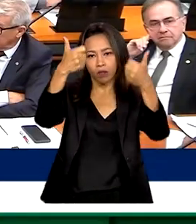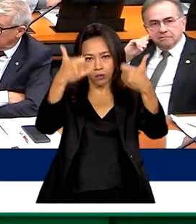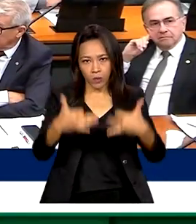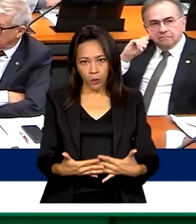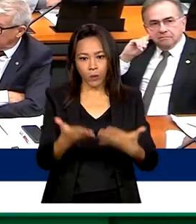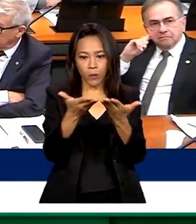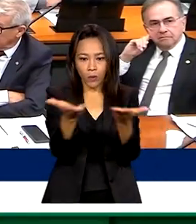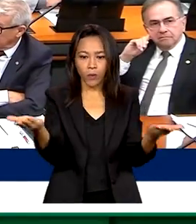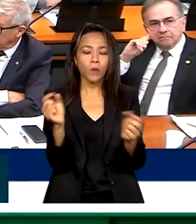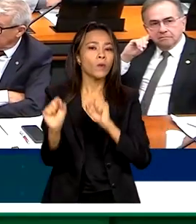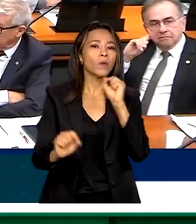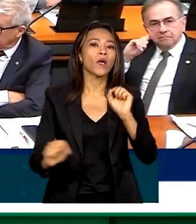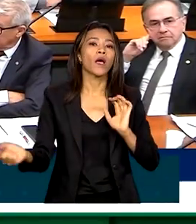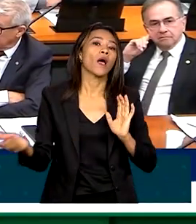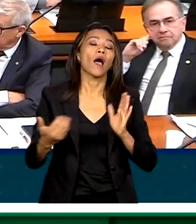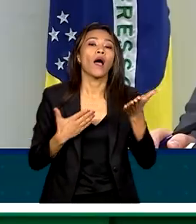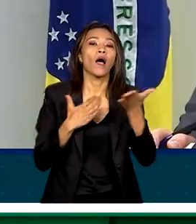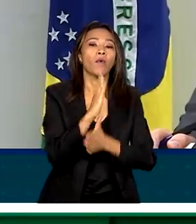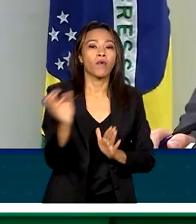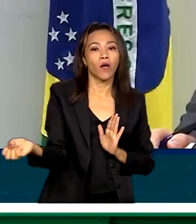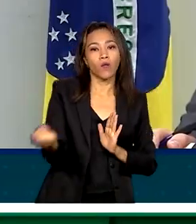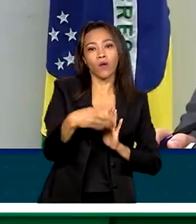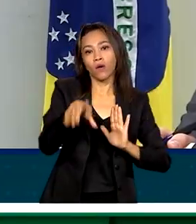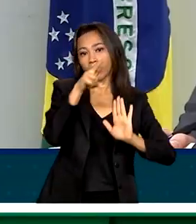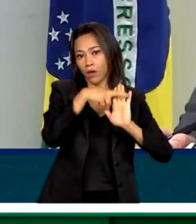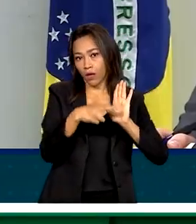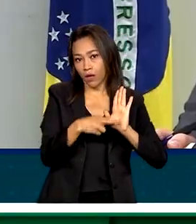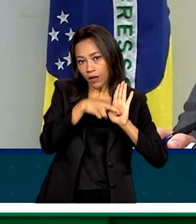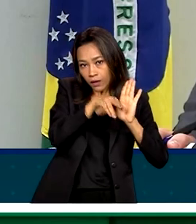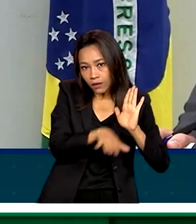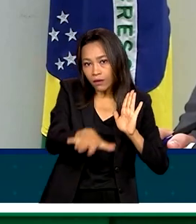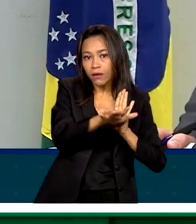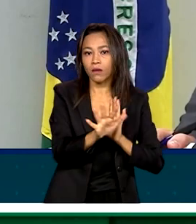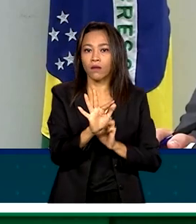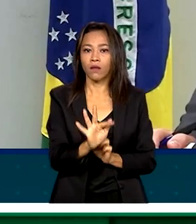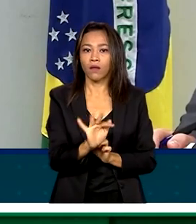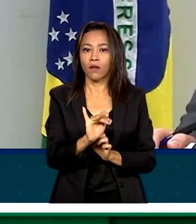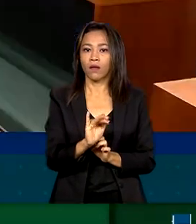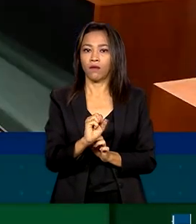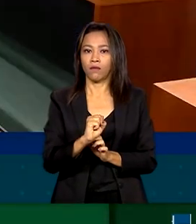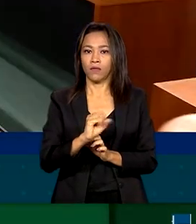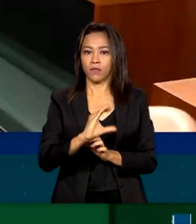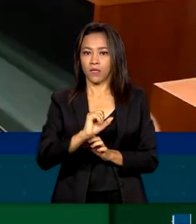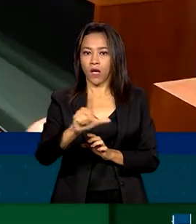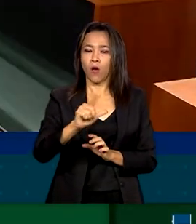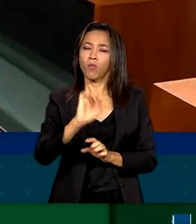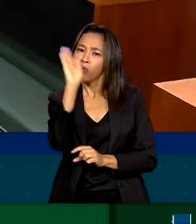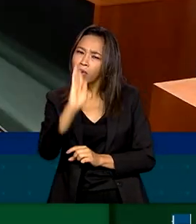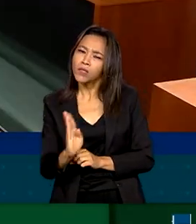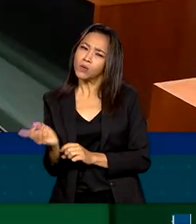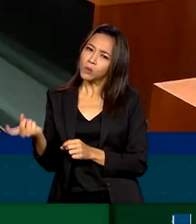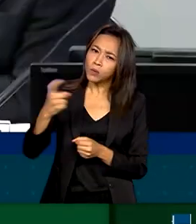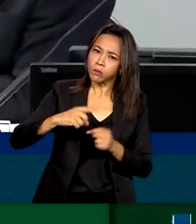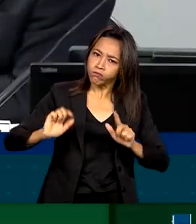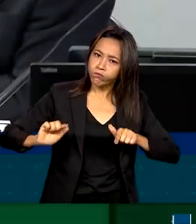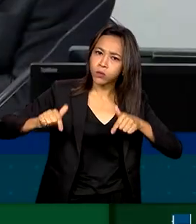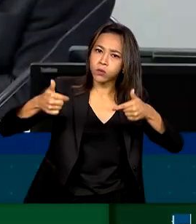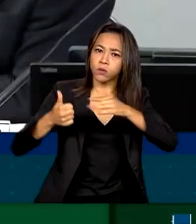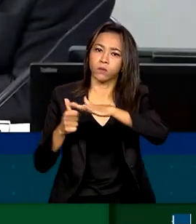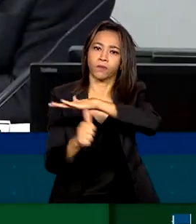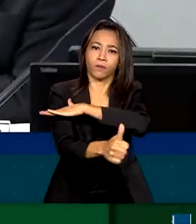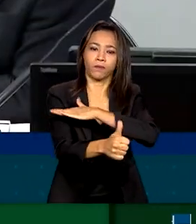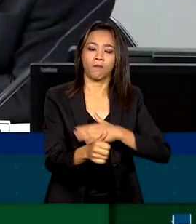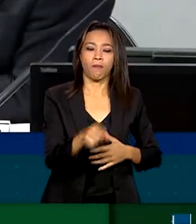aprovar a nova regra fiscal para o Brasil recuperar a capacidade de investimentos. A fim de que nós tenhamos a